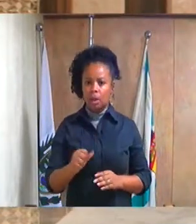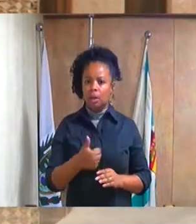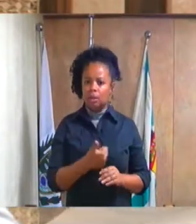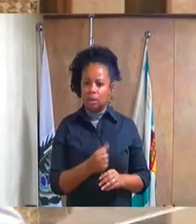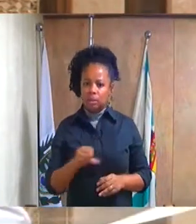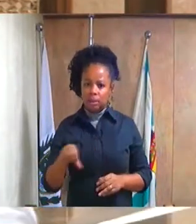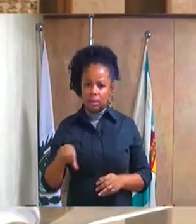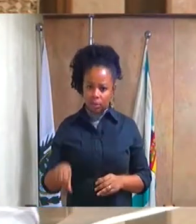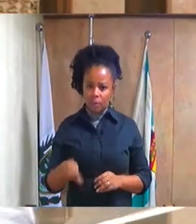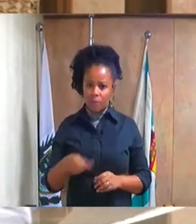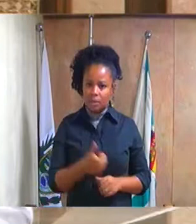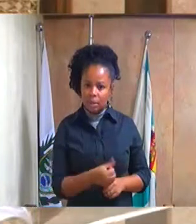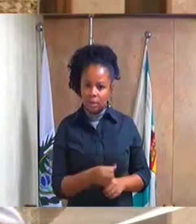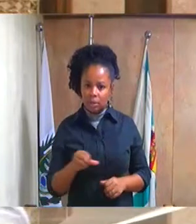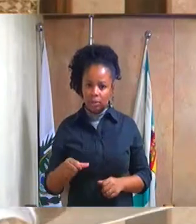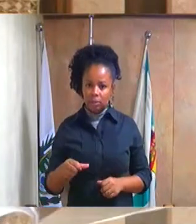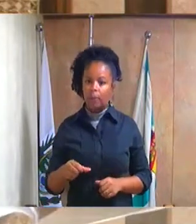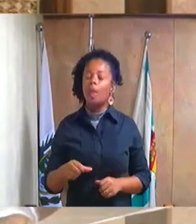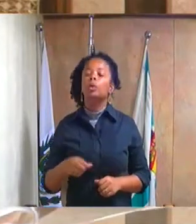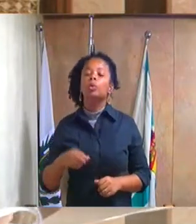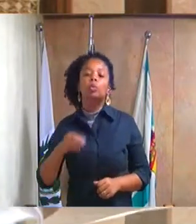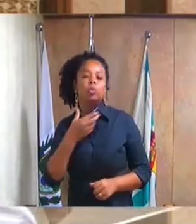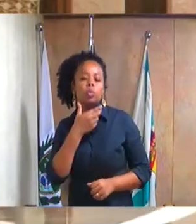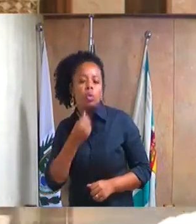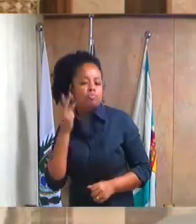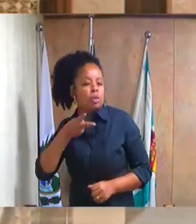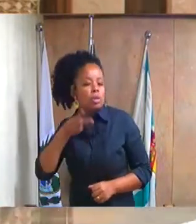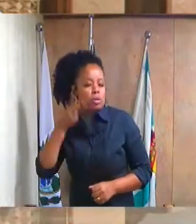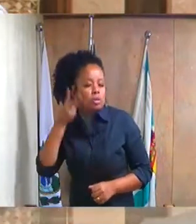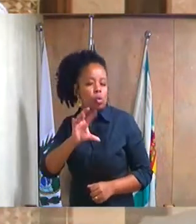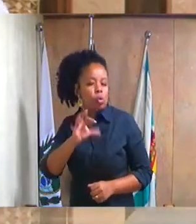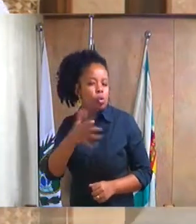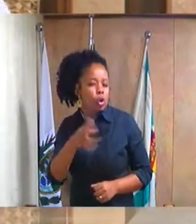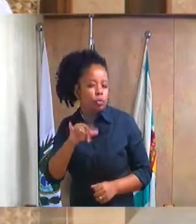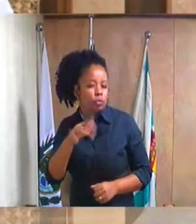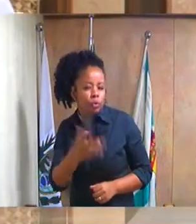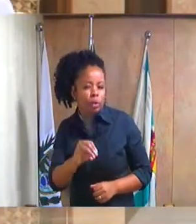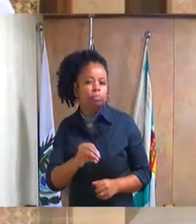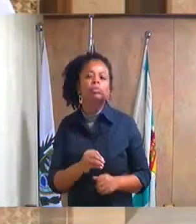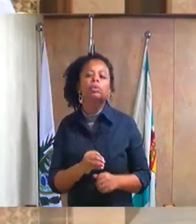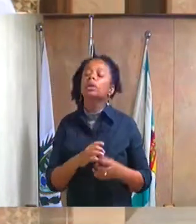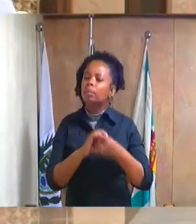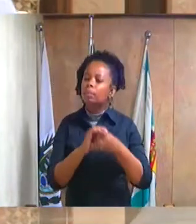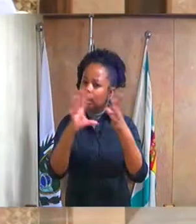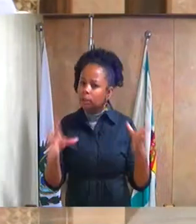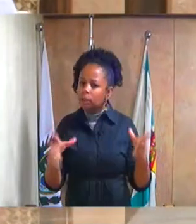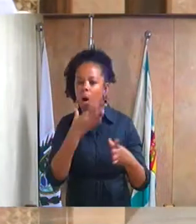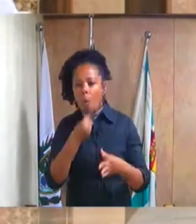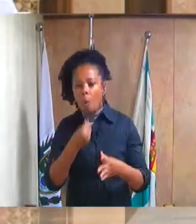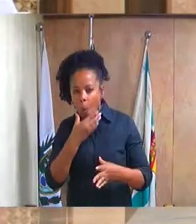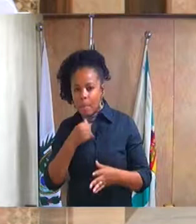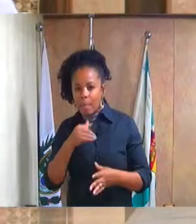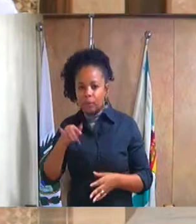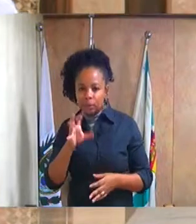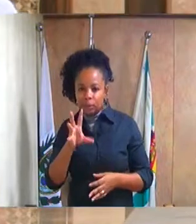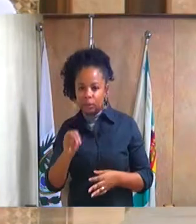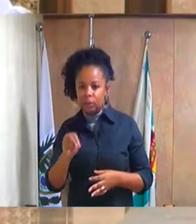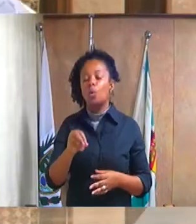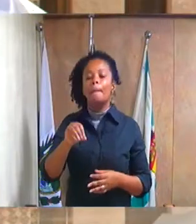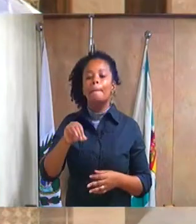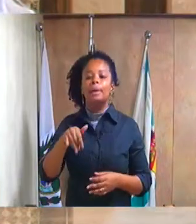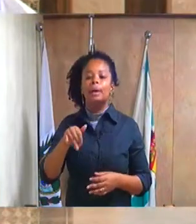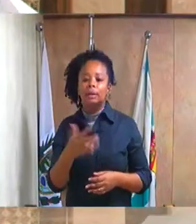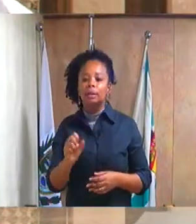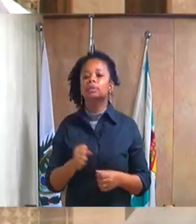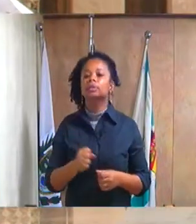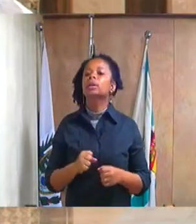119, do licencioso senhor vereador Clovinho, outorgando ao justiço do senhor Francisco Chagas Magalhães, do título de cidadania Duque